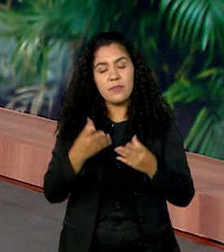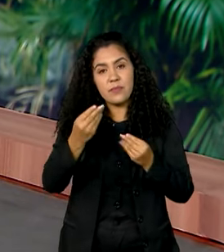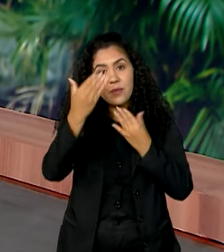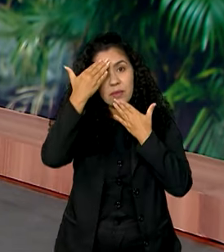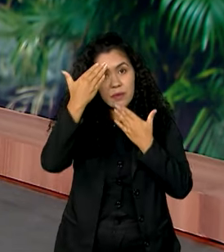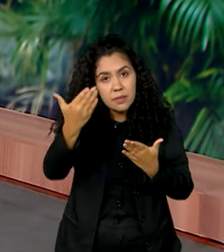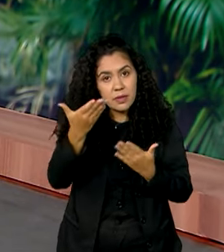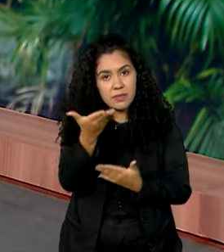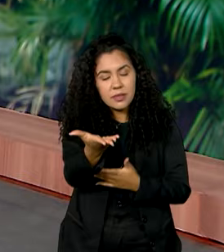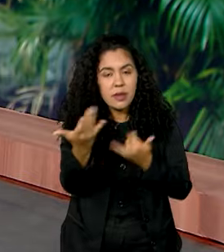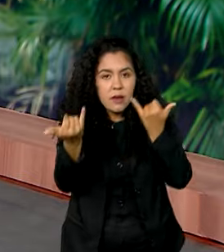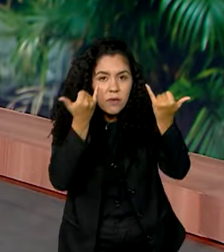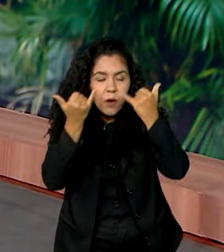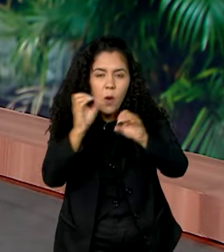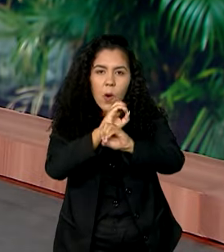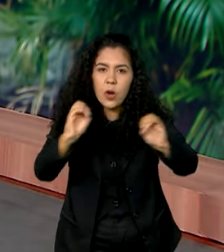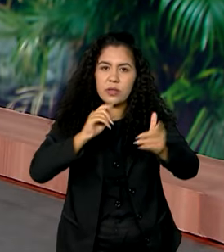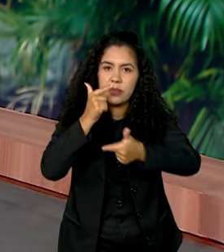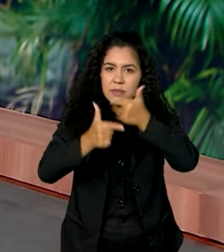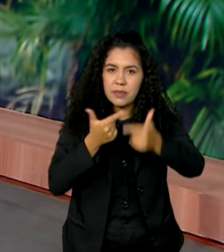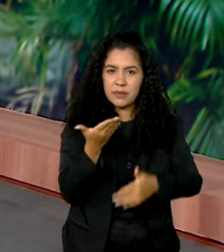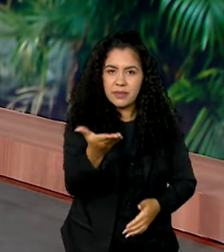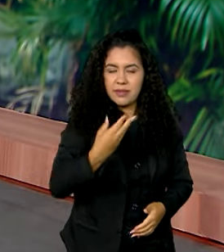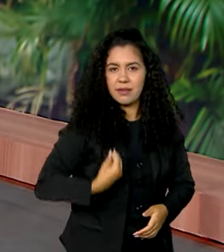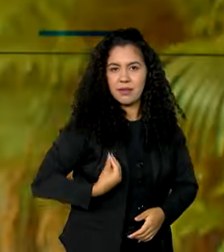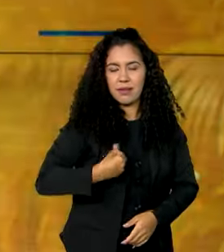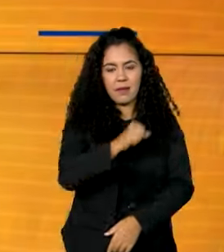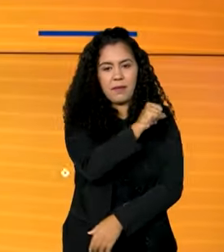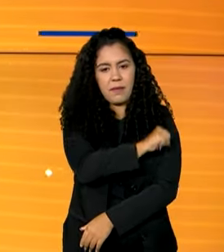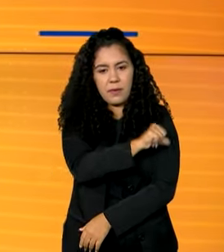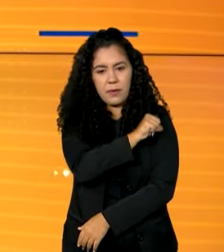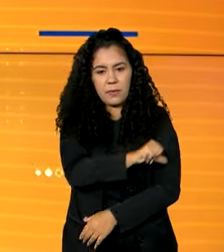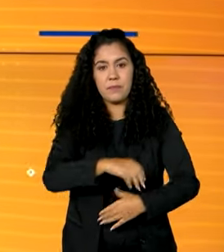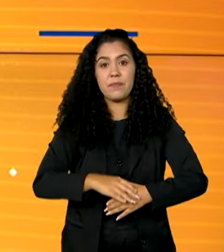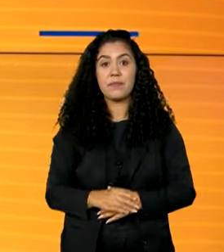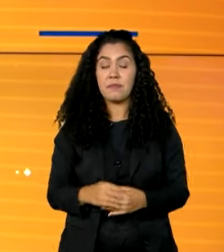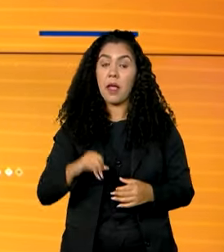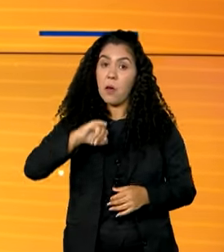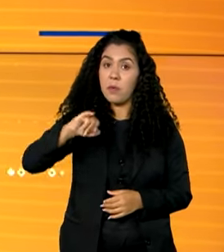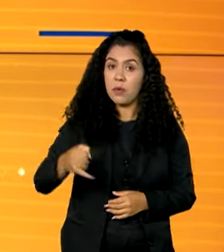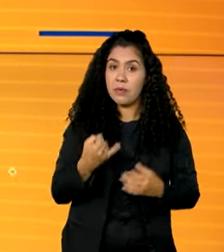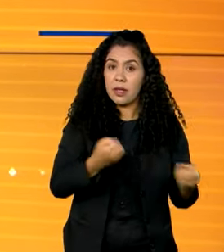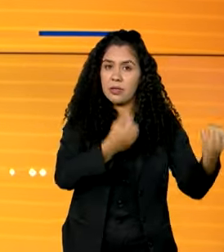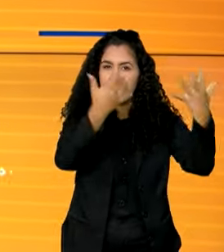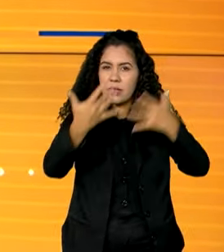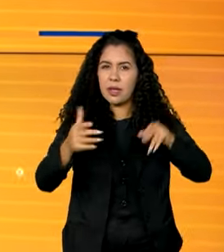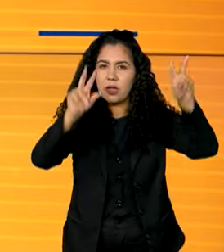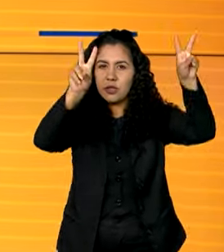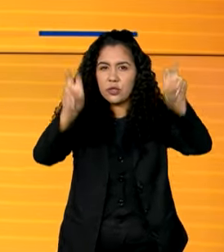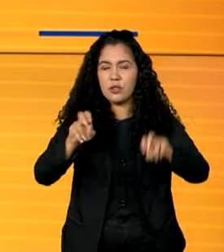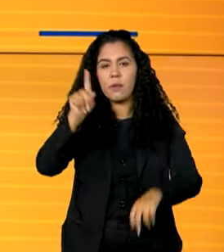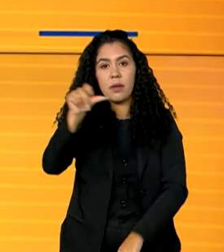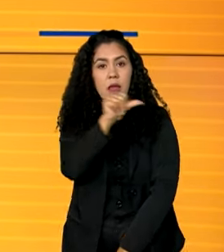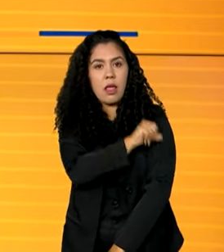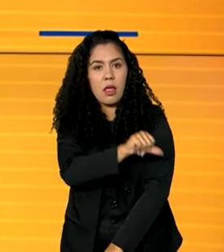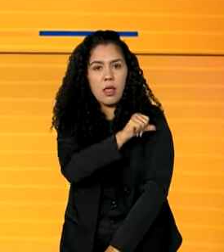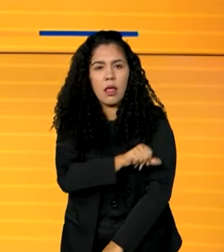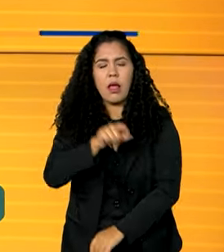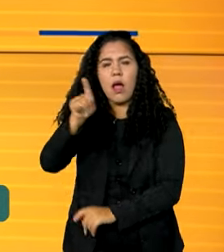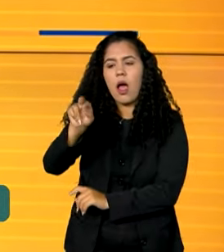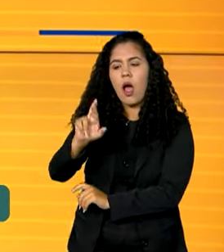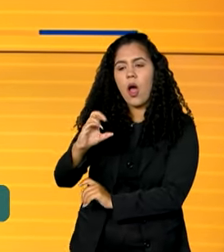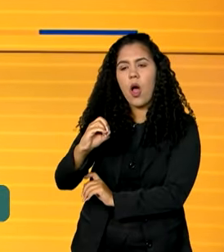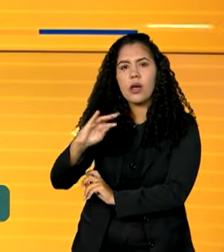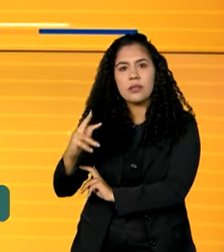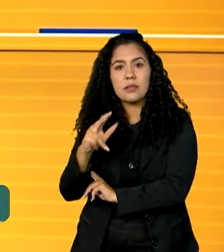obrigada pelas informações. Bom trabalho para você aí no Rio de Janeiro. Por falar em Rio de Janeiro, a Rocinha é a favela mais populosa